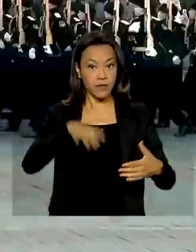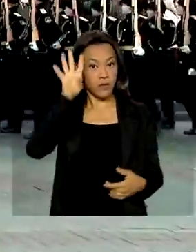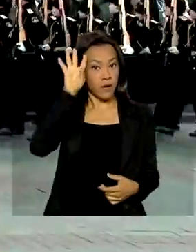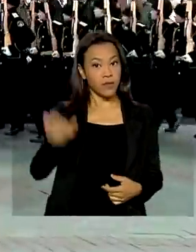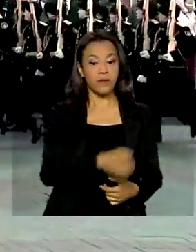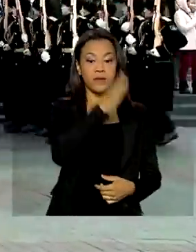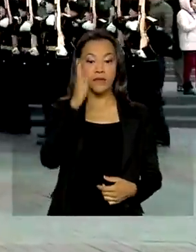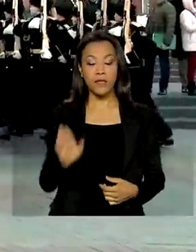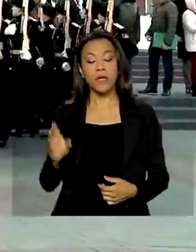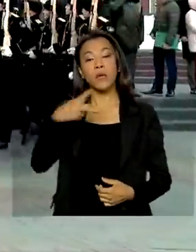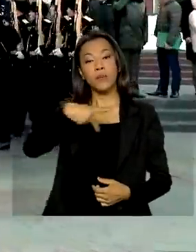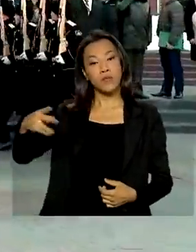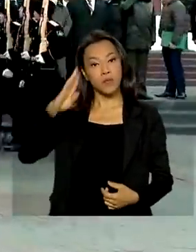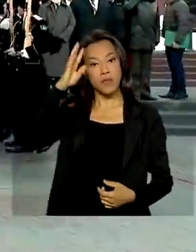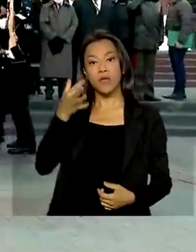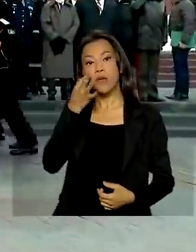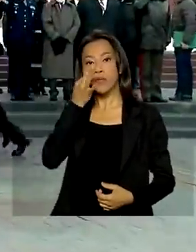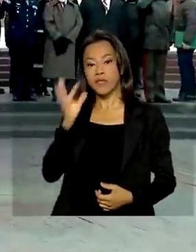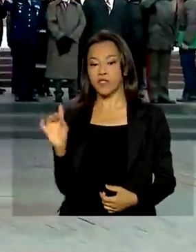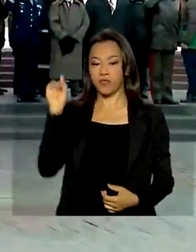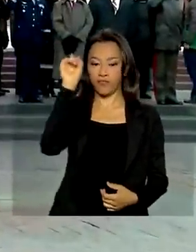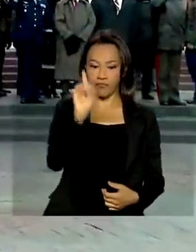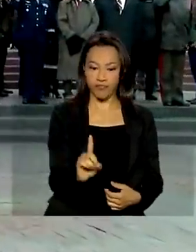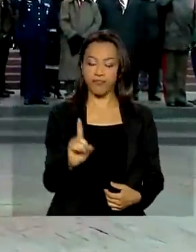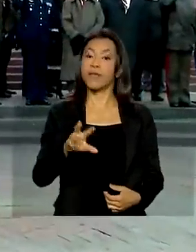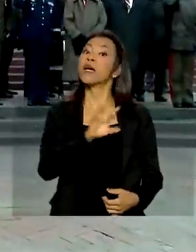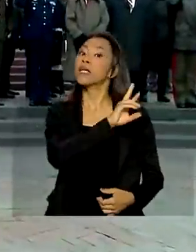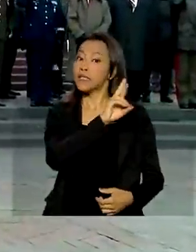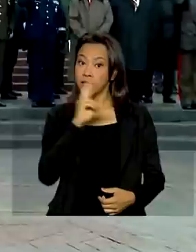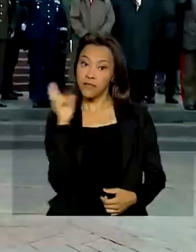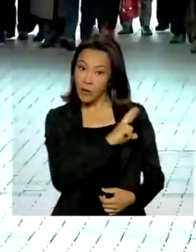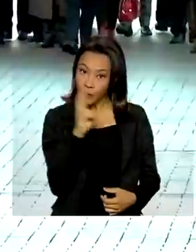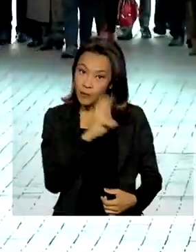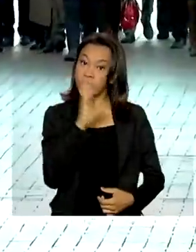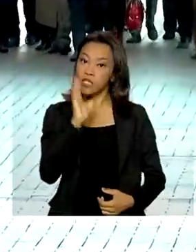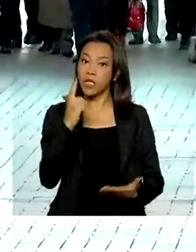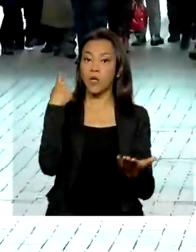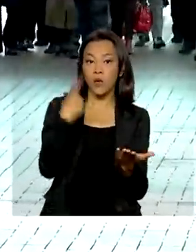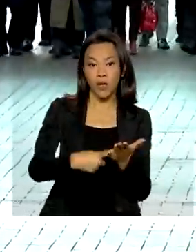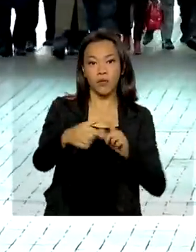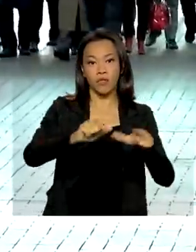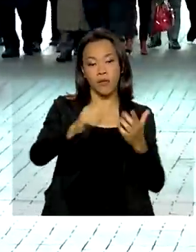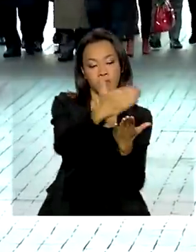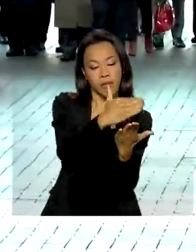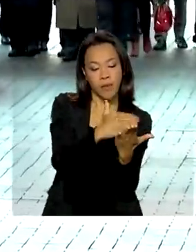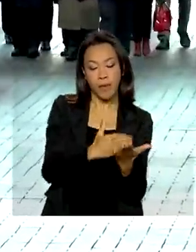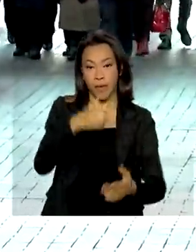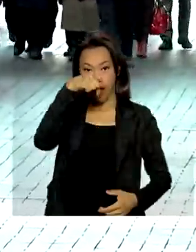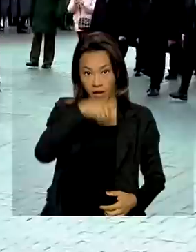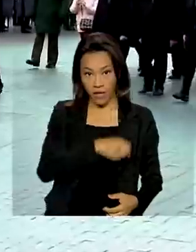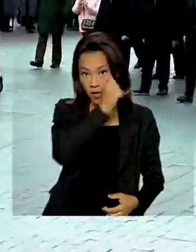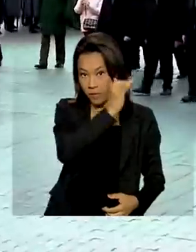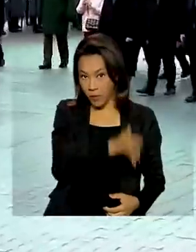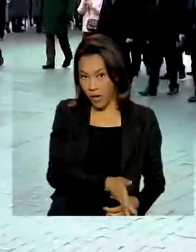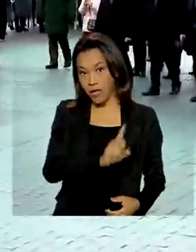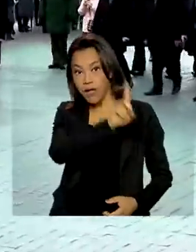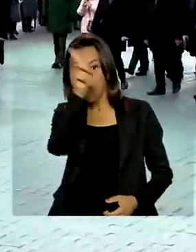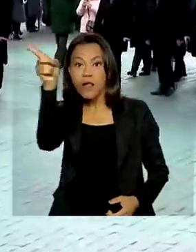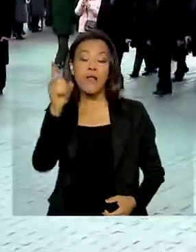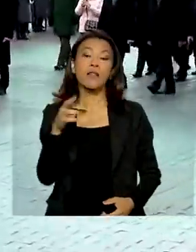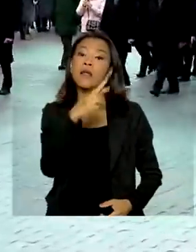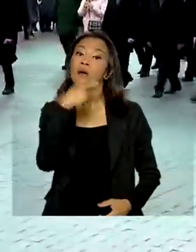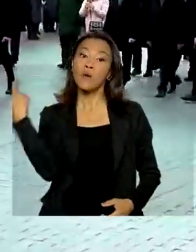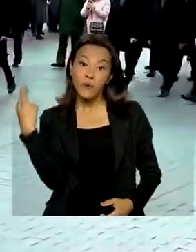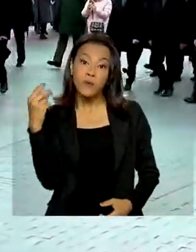está na Rússia para uma visita oficial e já cumpre a agenda no país. Na madrugada aqui no Brasil, de manhã na Rússia, ele